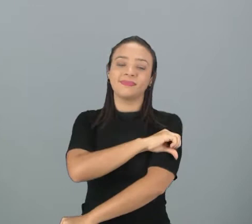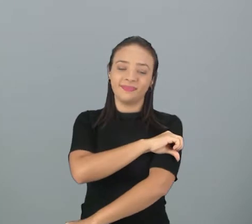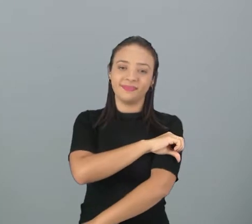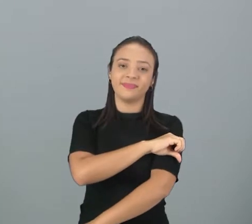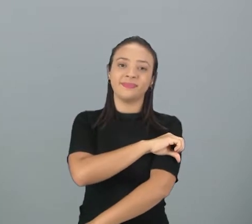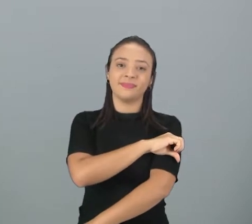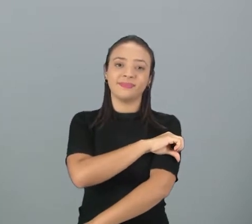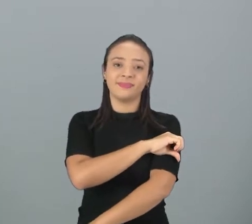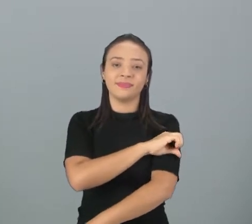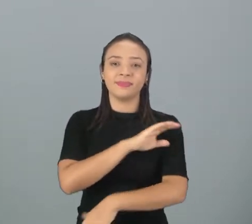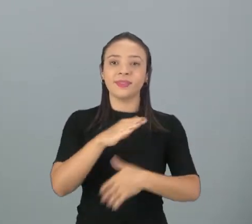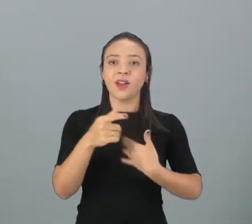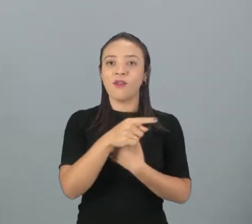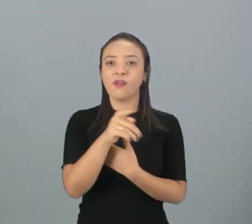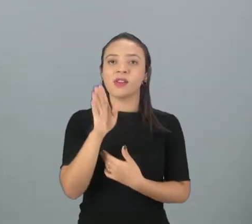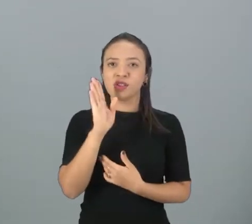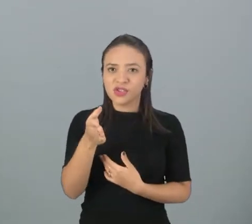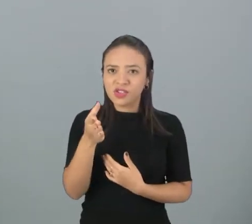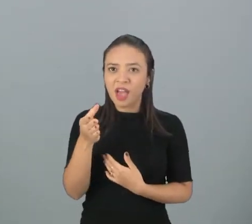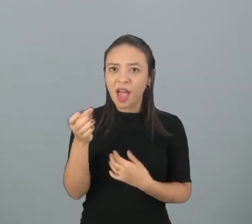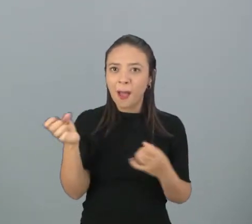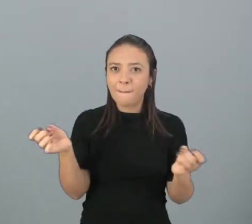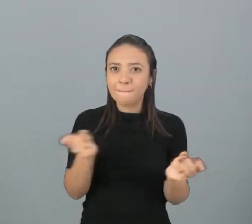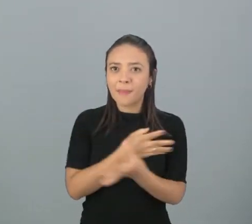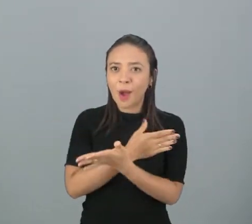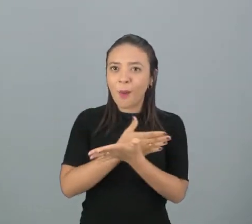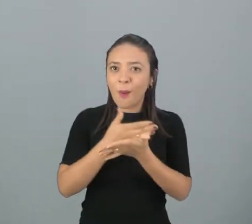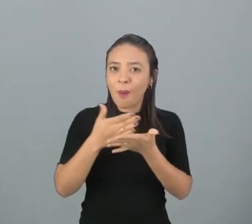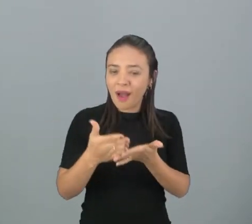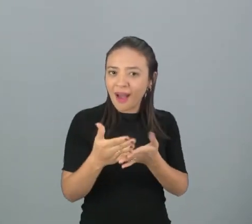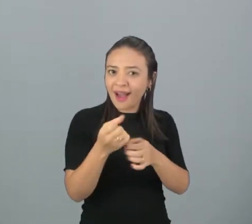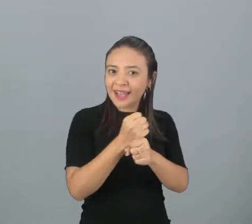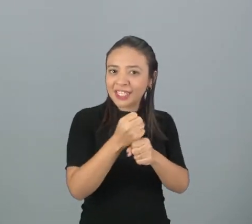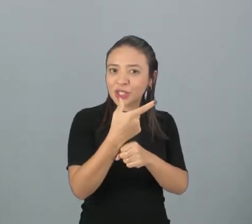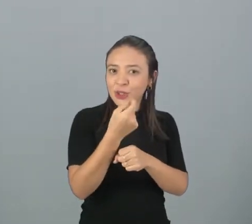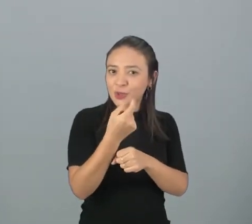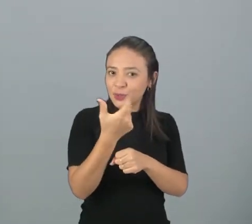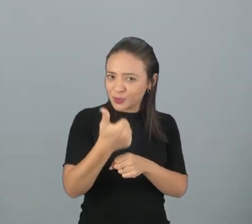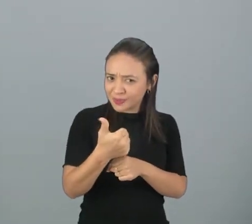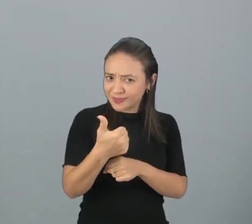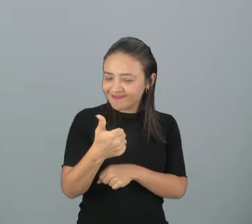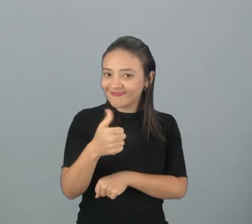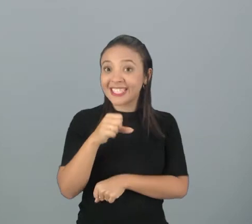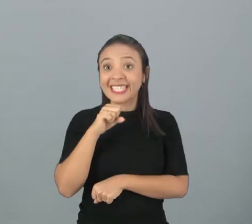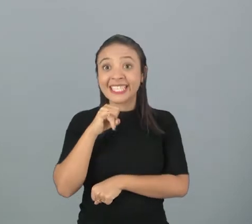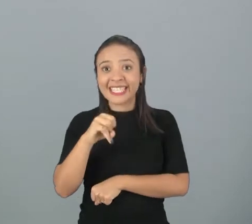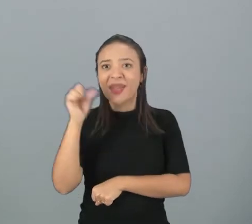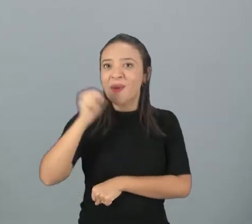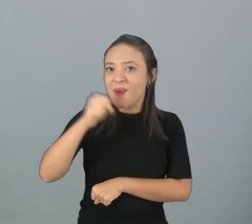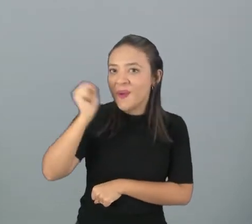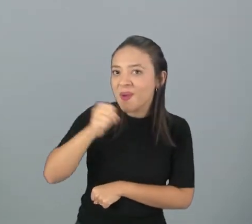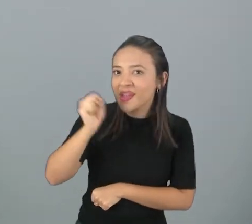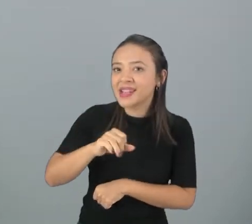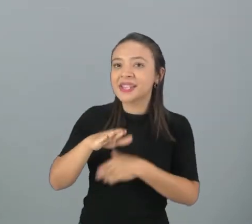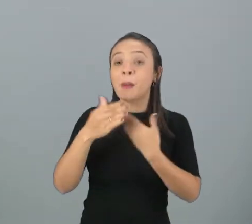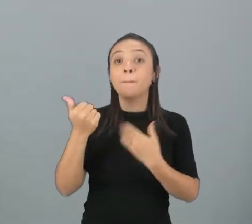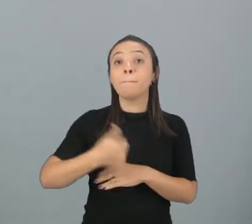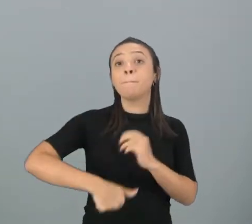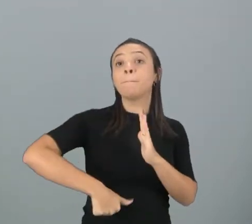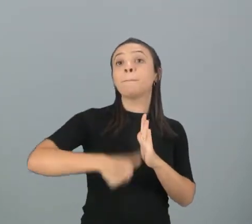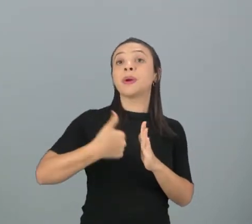Ensino Fundamental. Você já está preparado para o início do ano letivo de 2021? Se você respondeu que sim, vamos